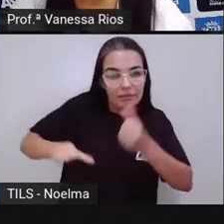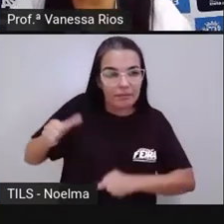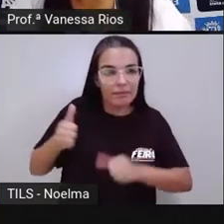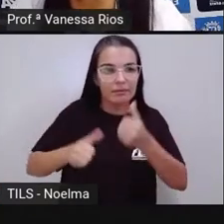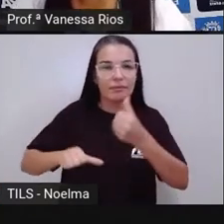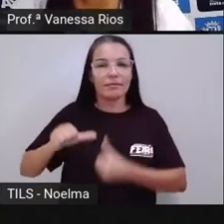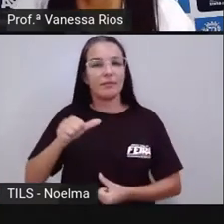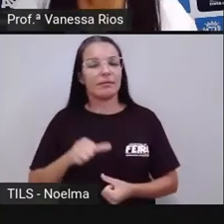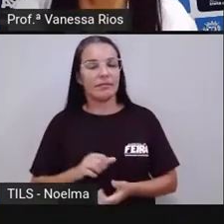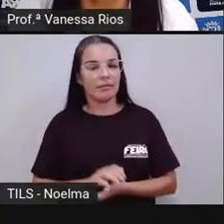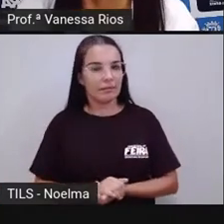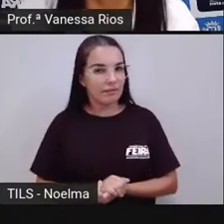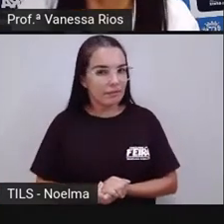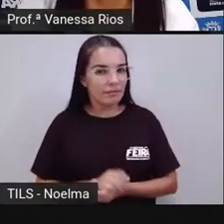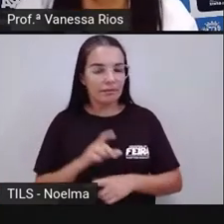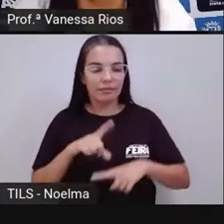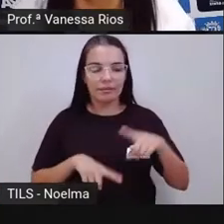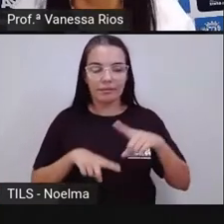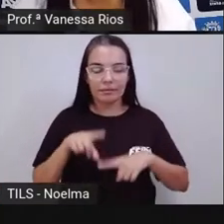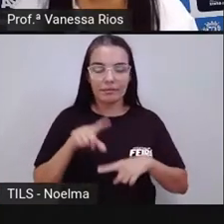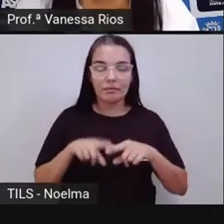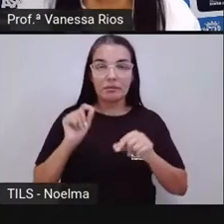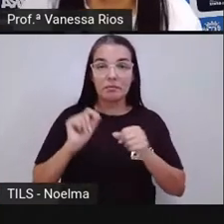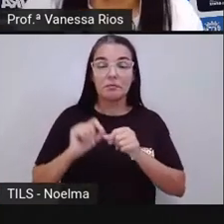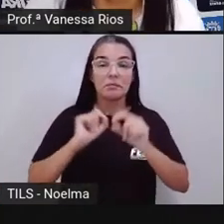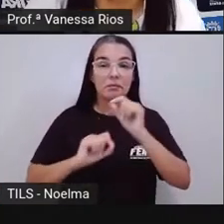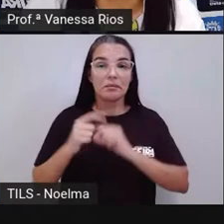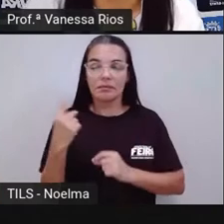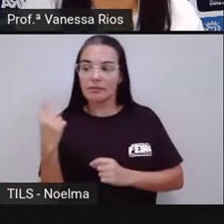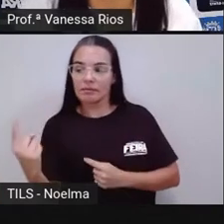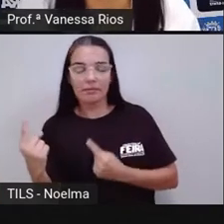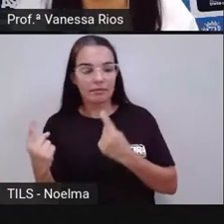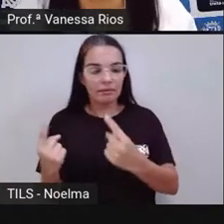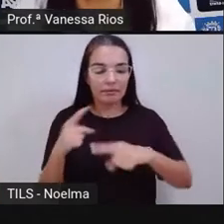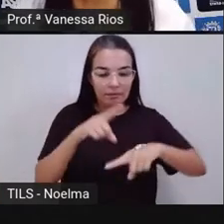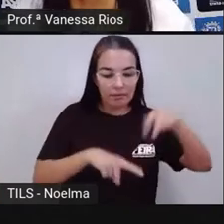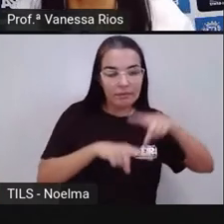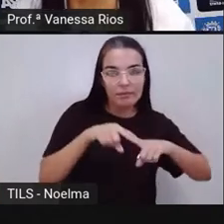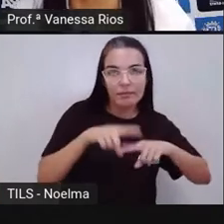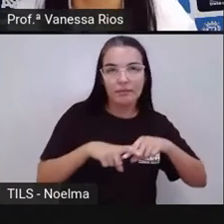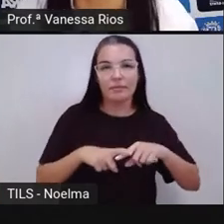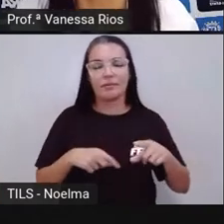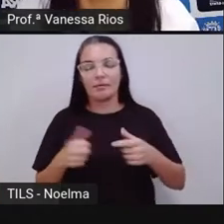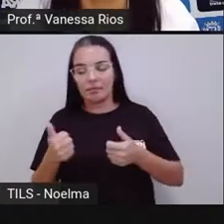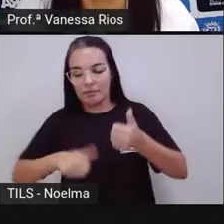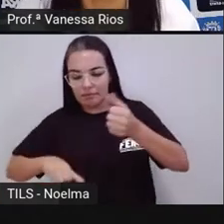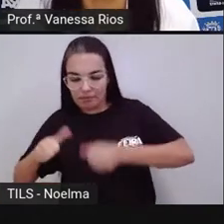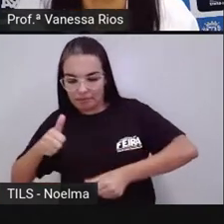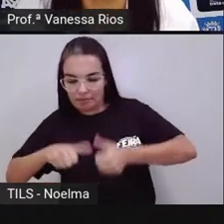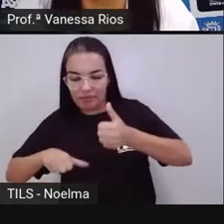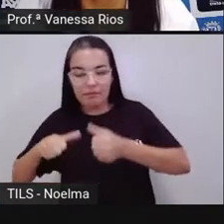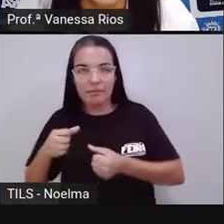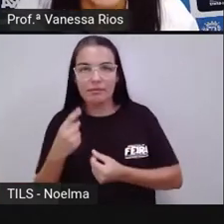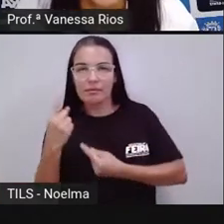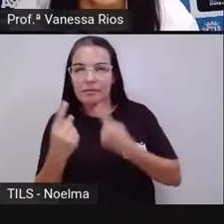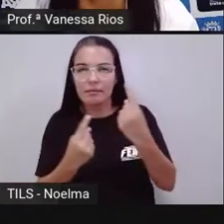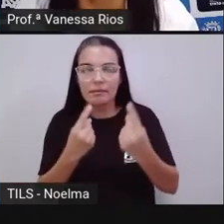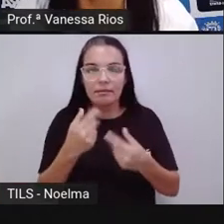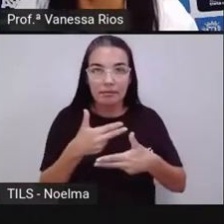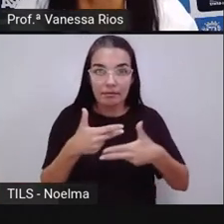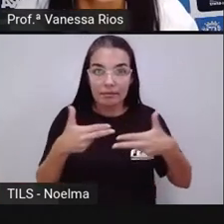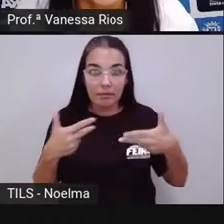Dos elementos. E fazem com que cada elemento, cada substância, cada material